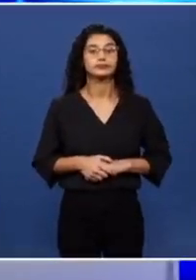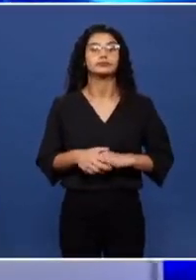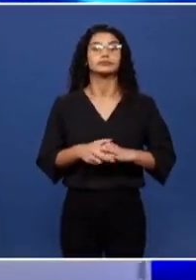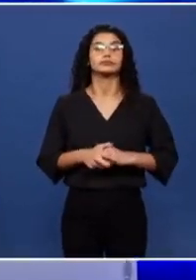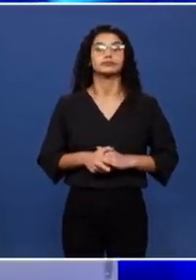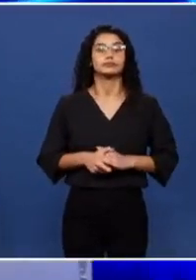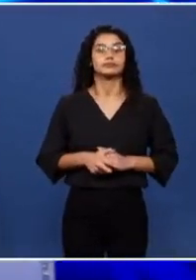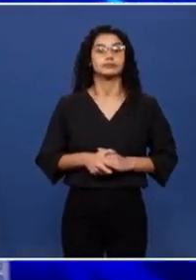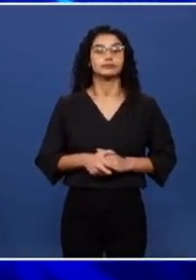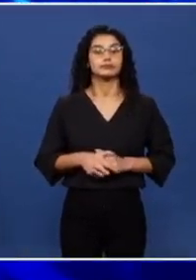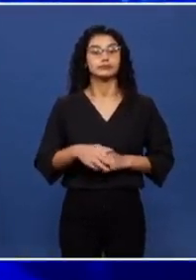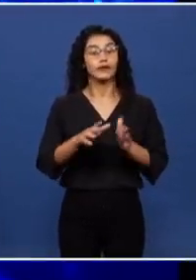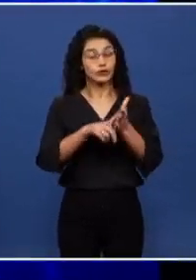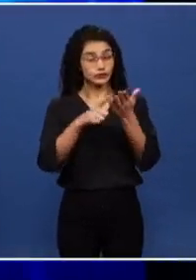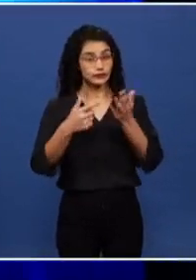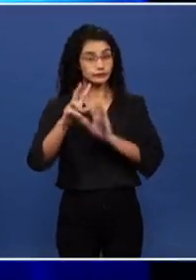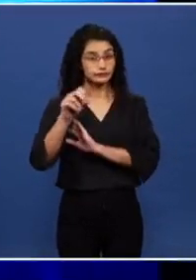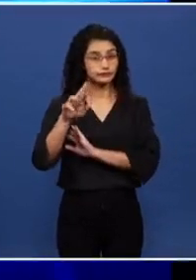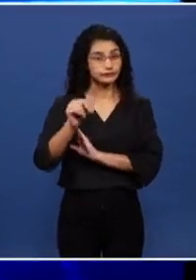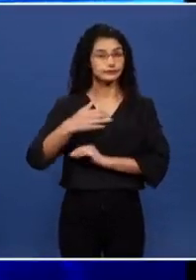Vera, satisfação revela.